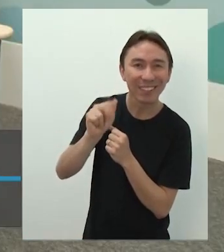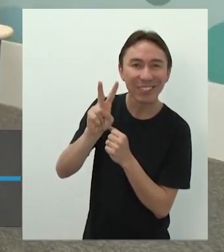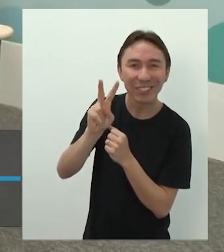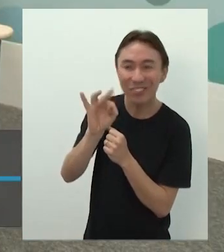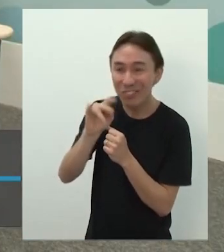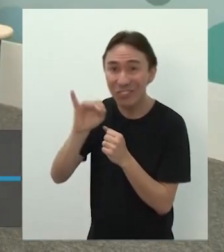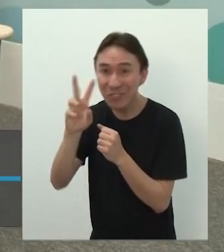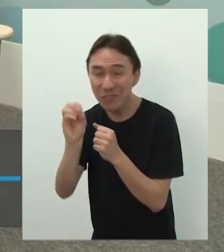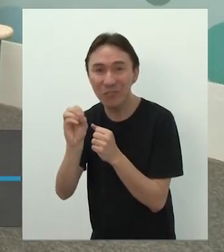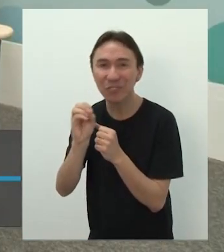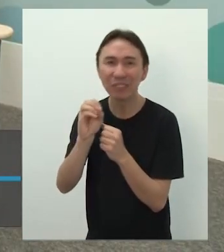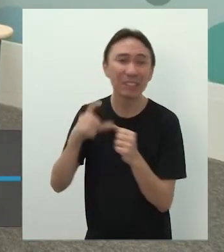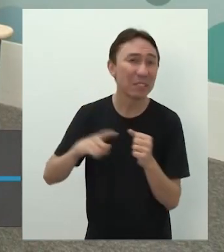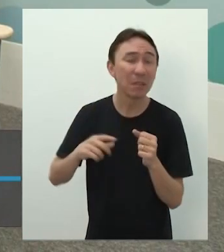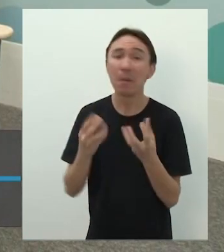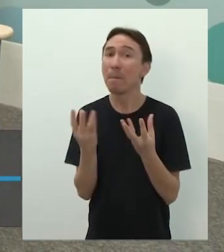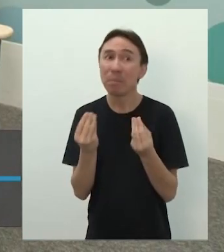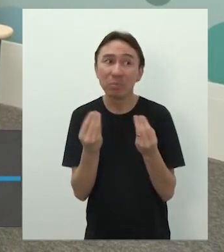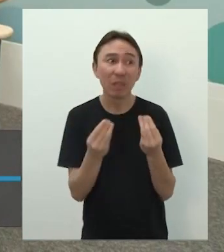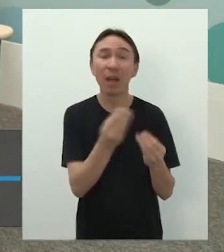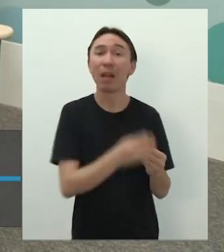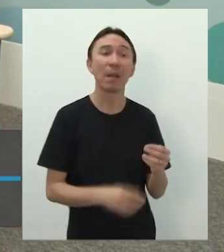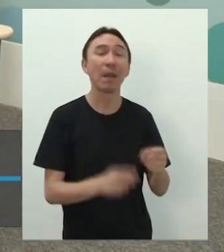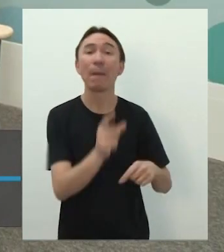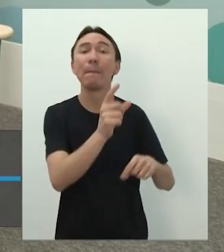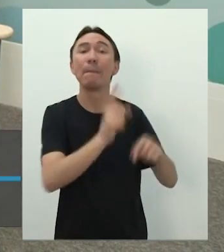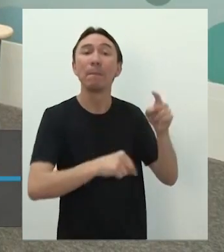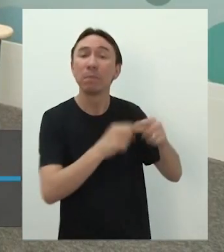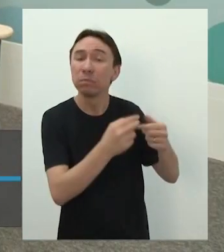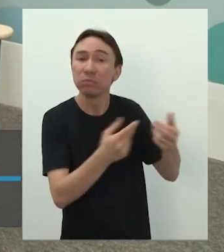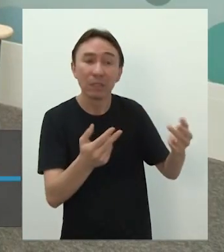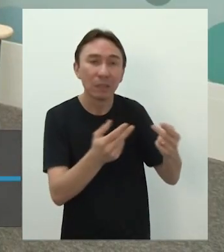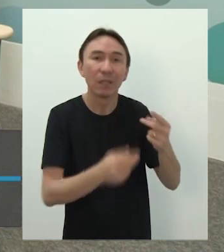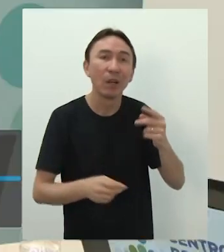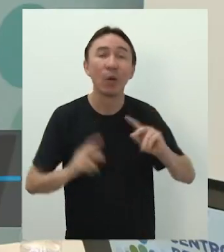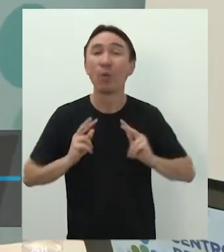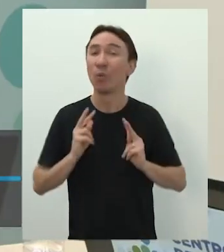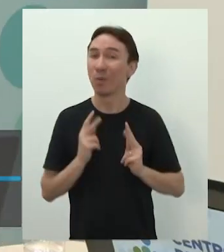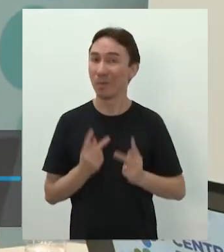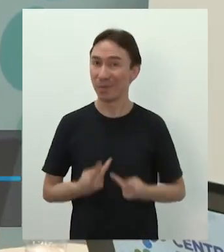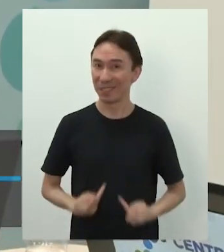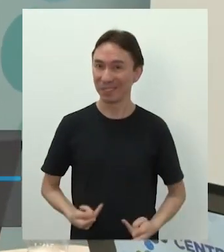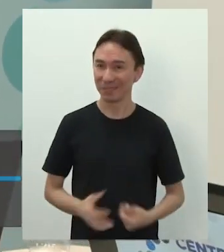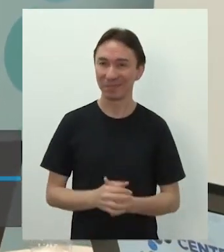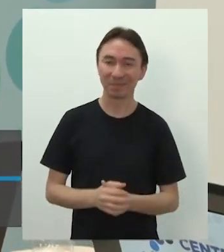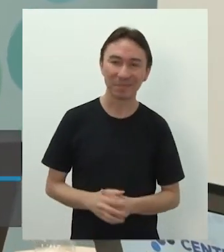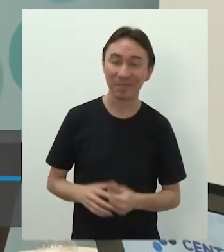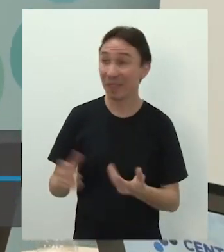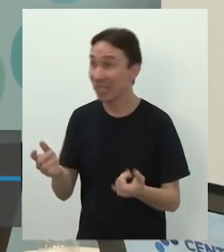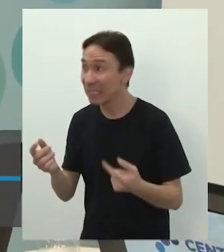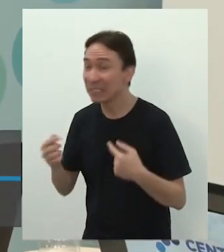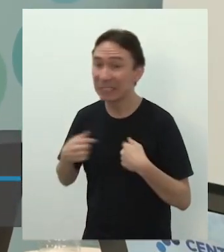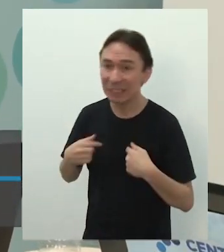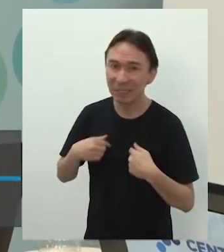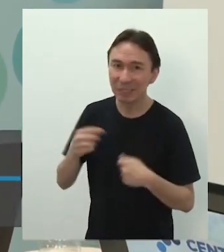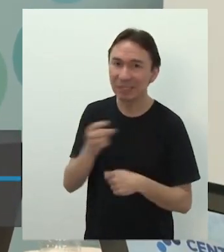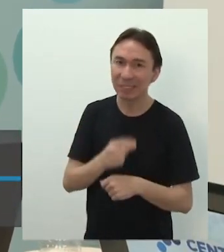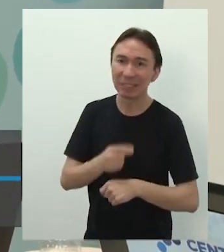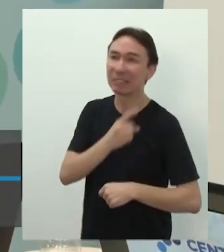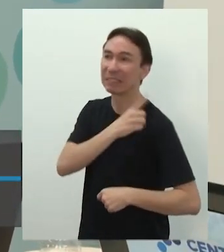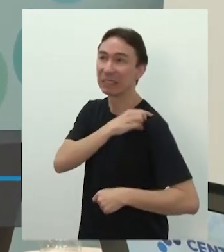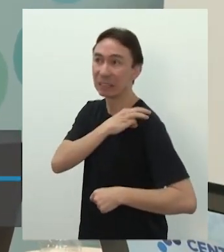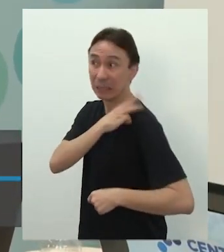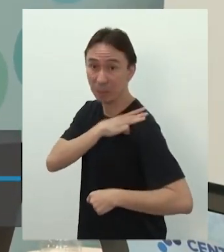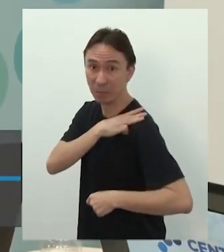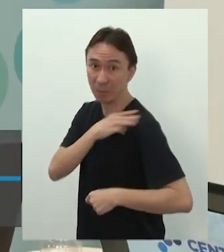vista. A gente tem pontos de vista. Posso fazer um parênteses muito importante? Porque eu sou professor de mídia do ensino médio também, né?